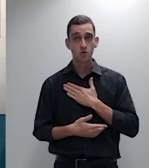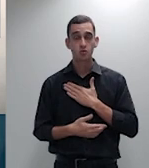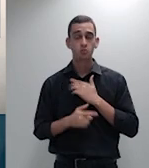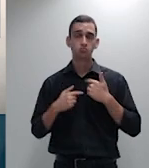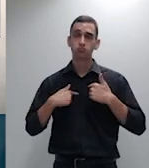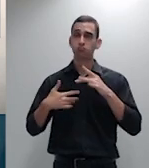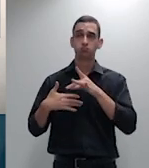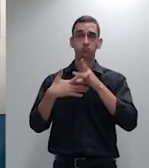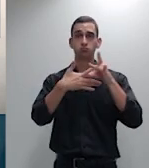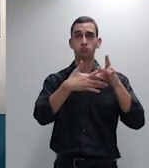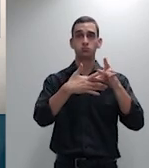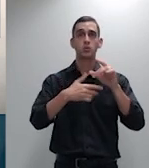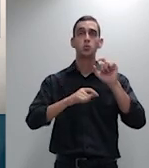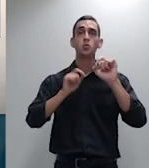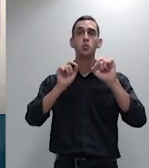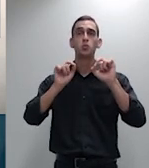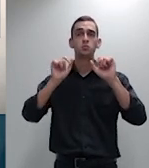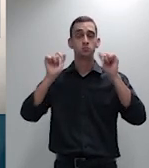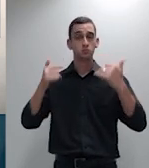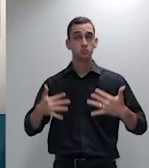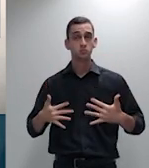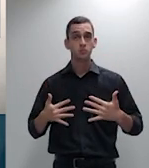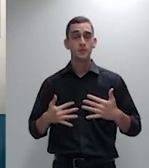demanda proposta por ELBO